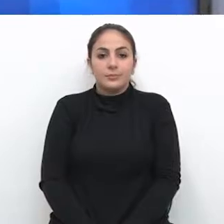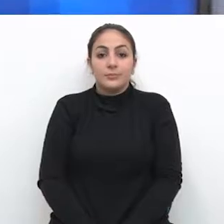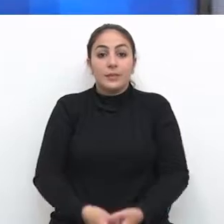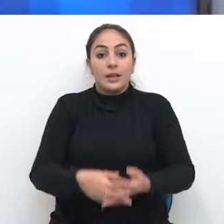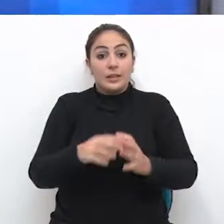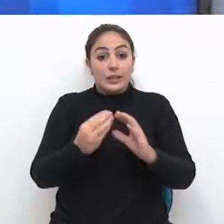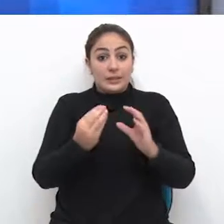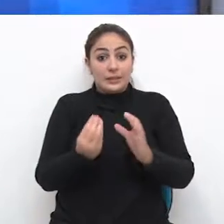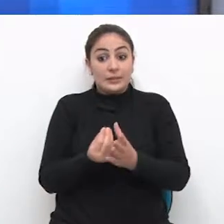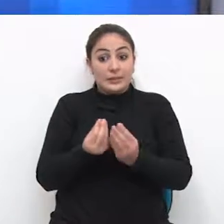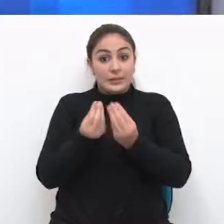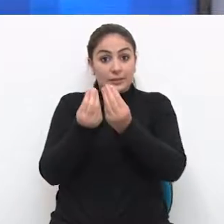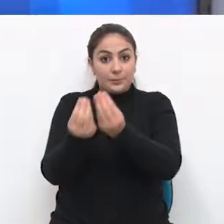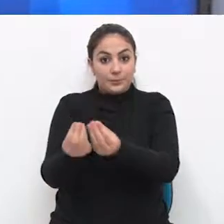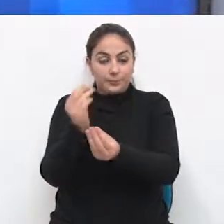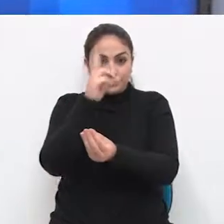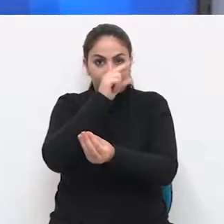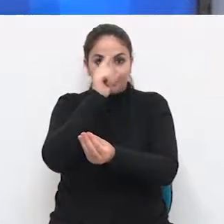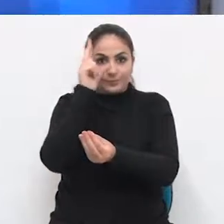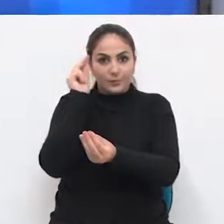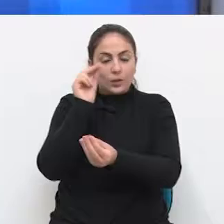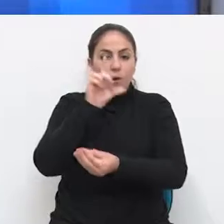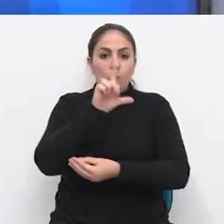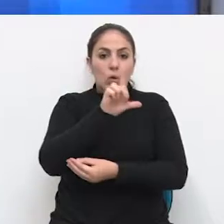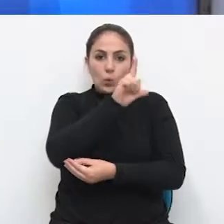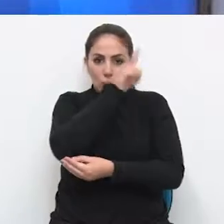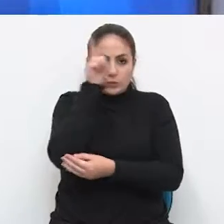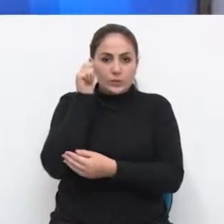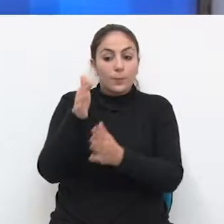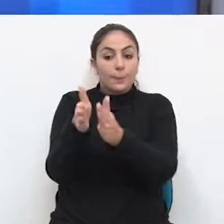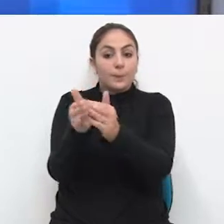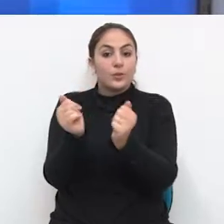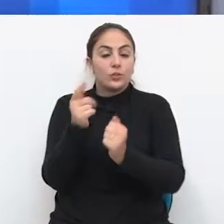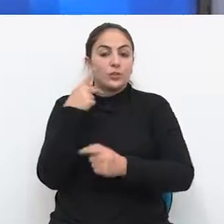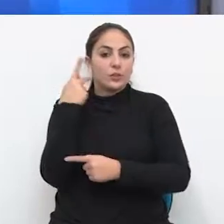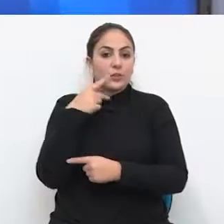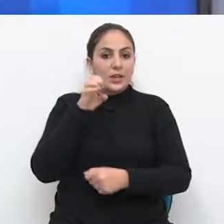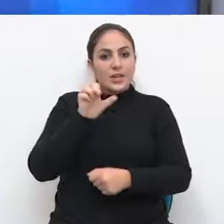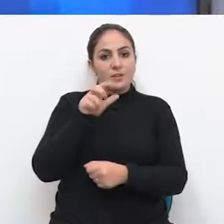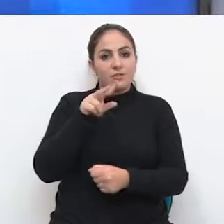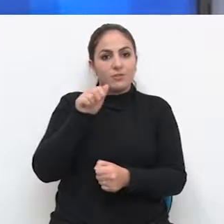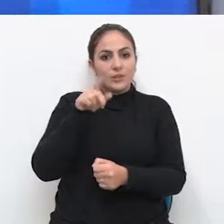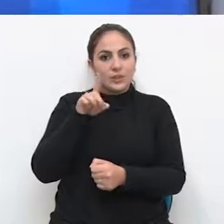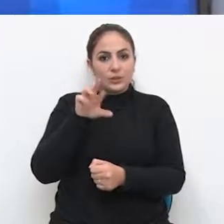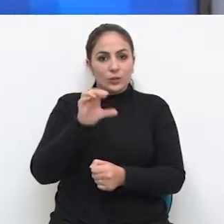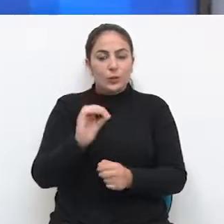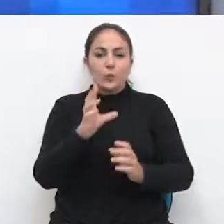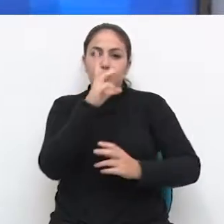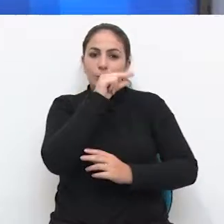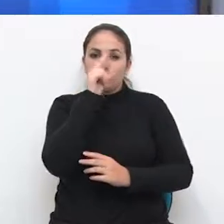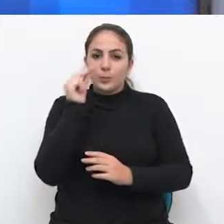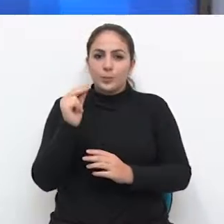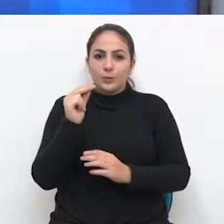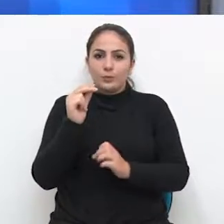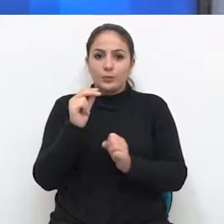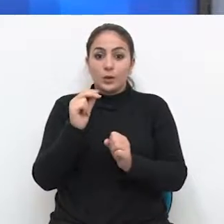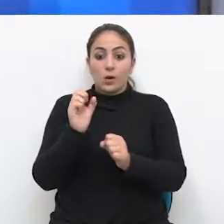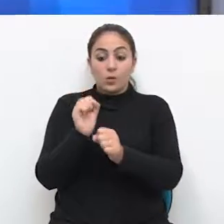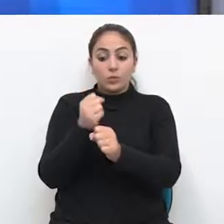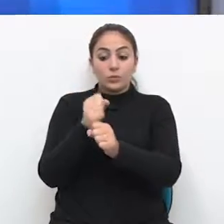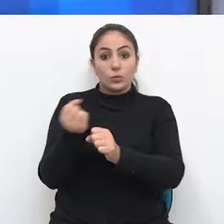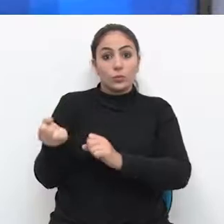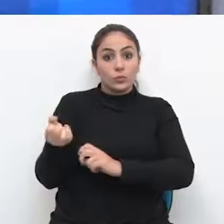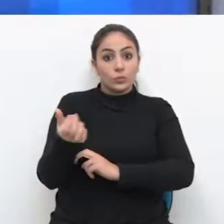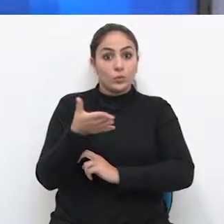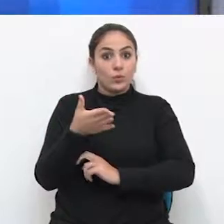Será enviado ao prefeito Luciano Azevedo o pedido do vereador Evandro Meirelles para que o município construa um novo